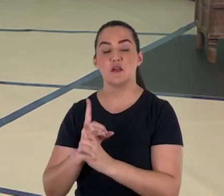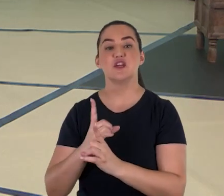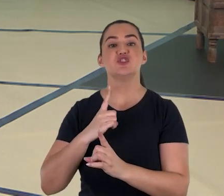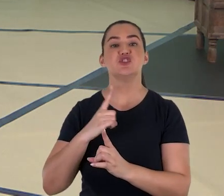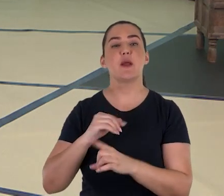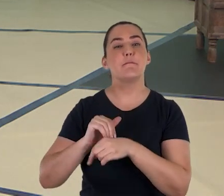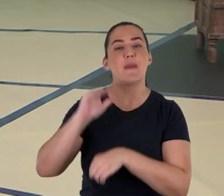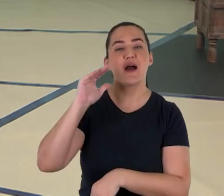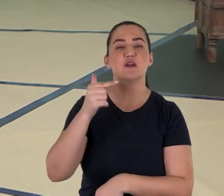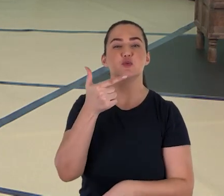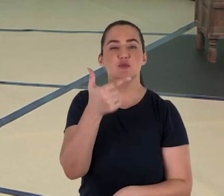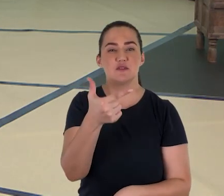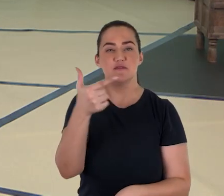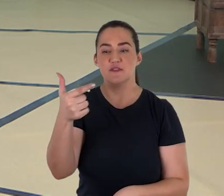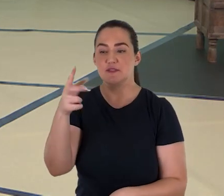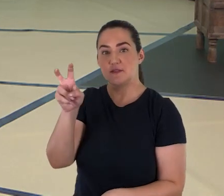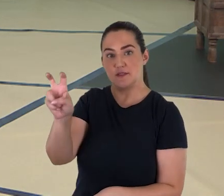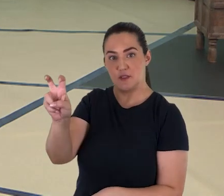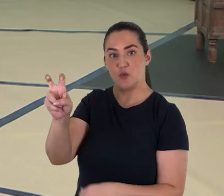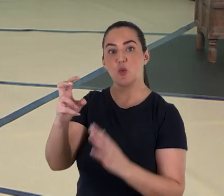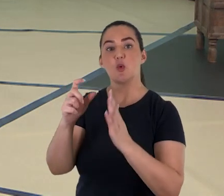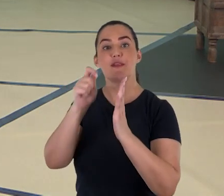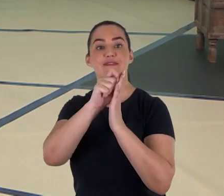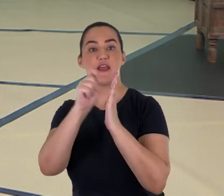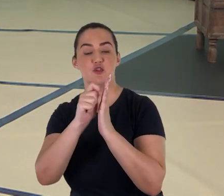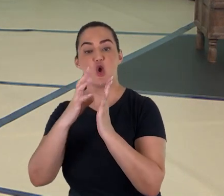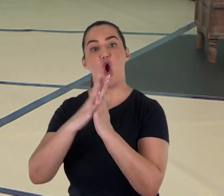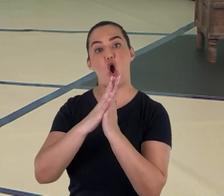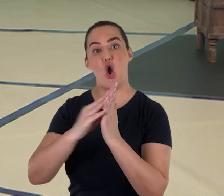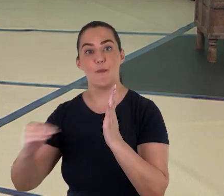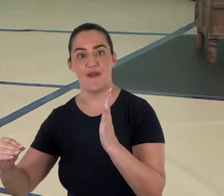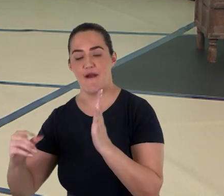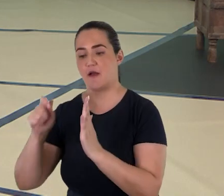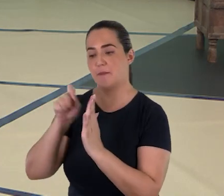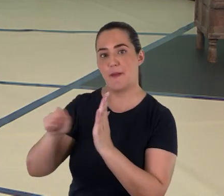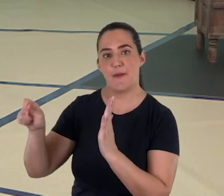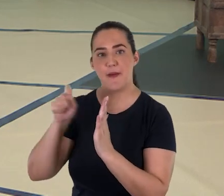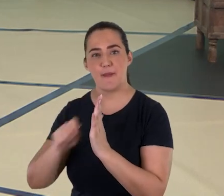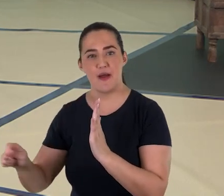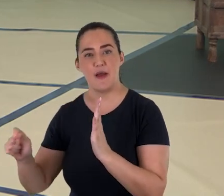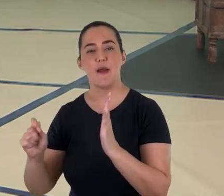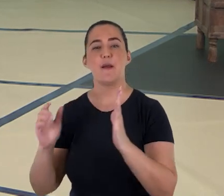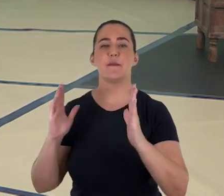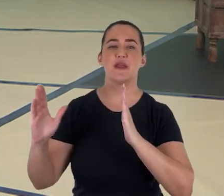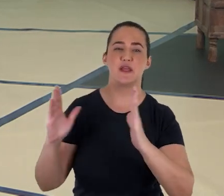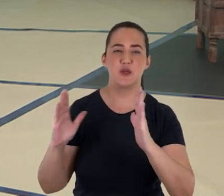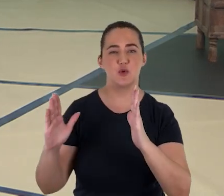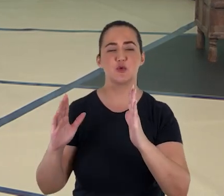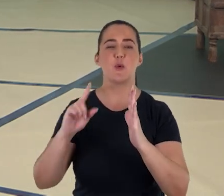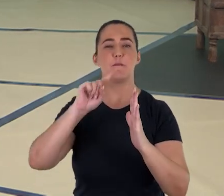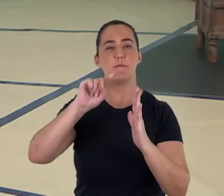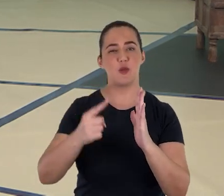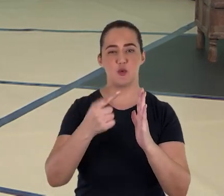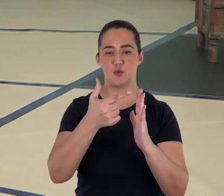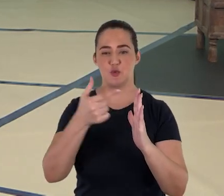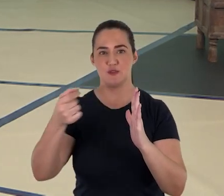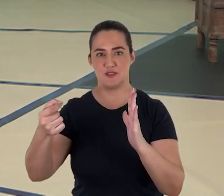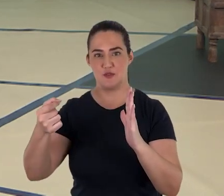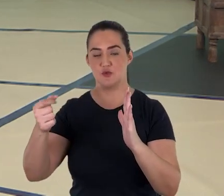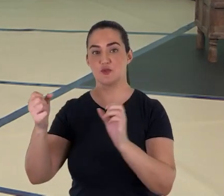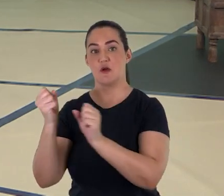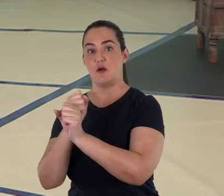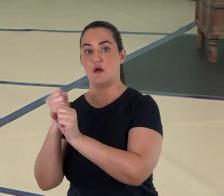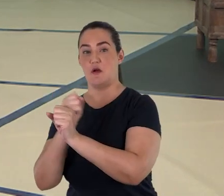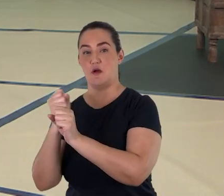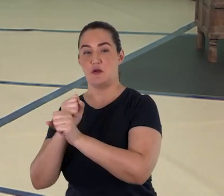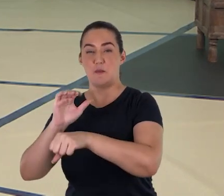225 textos copiados de livros da Bíblia e que datavam de até 1.200 anos mais